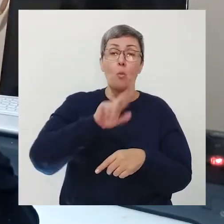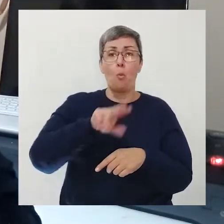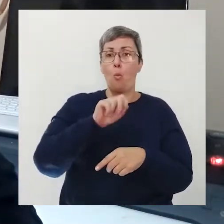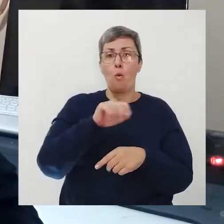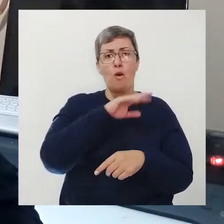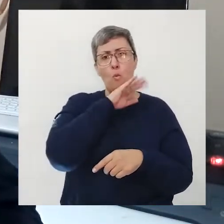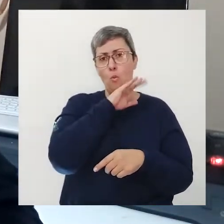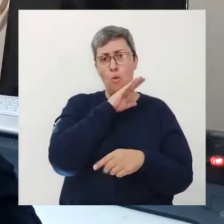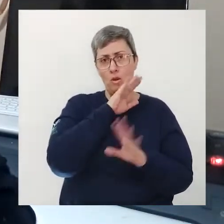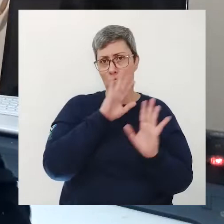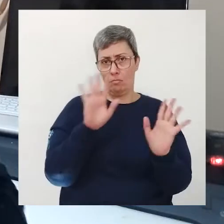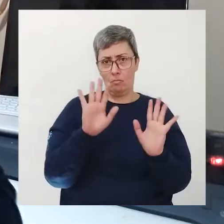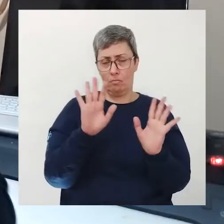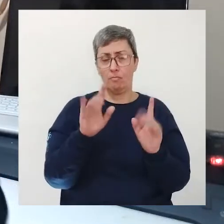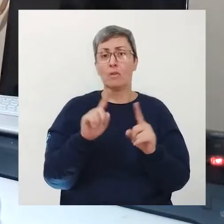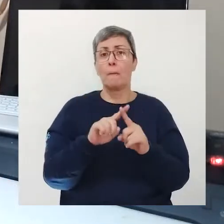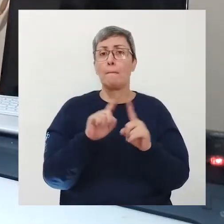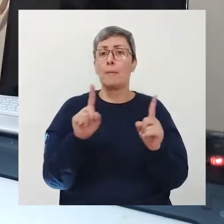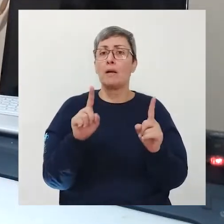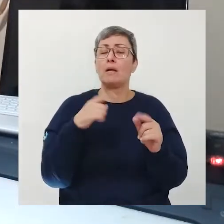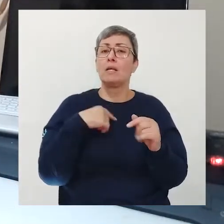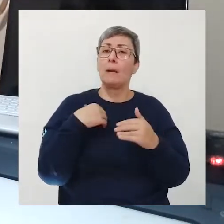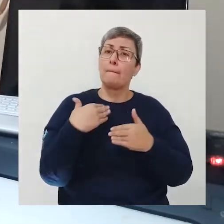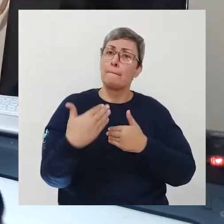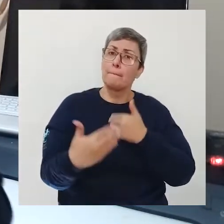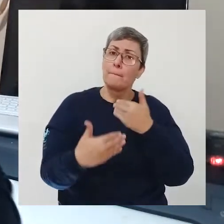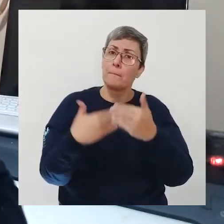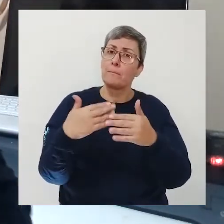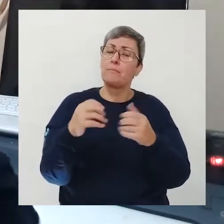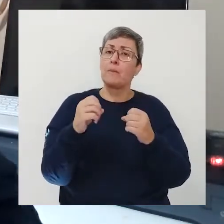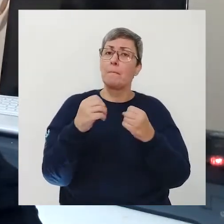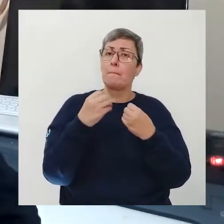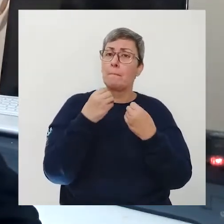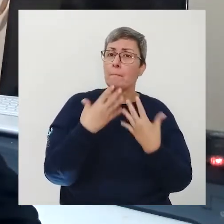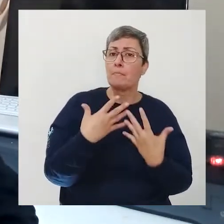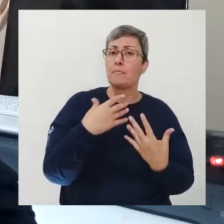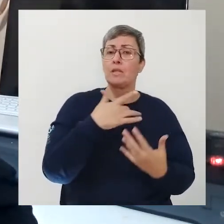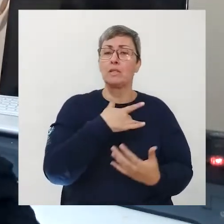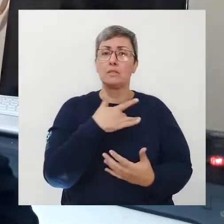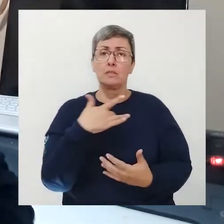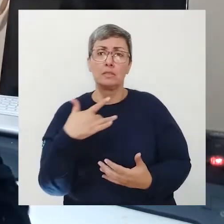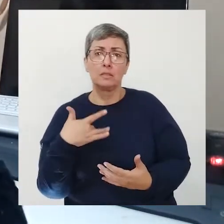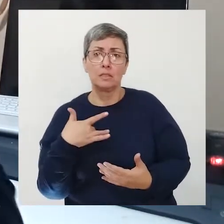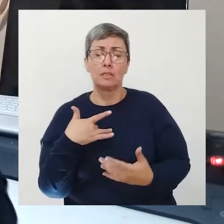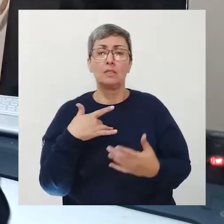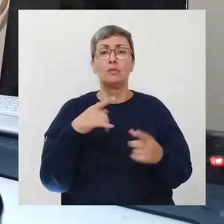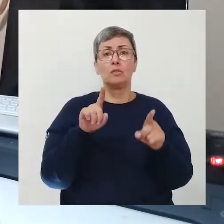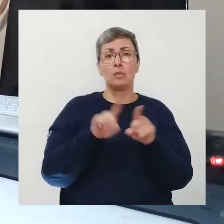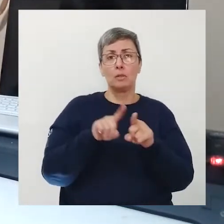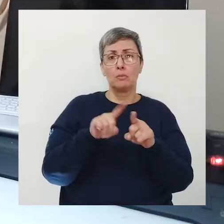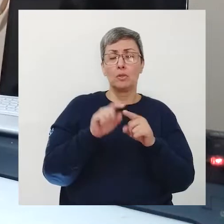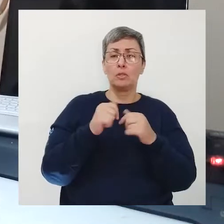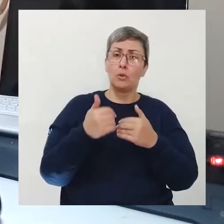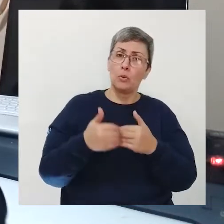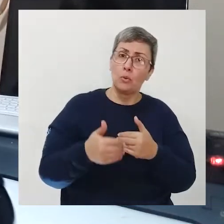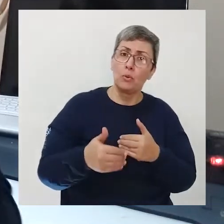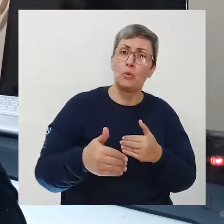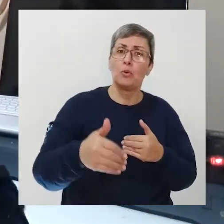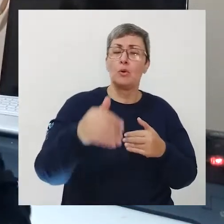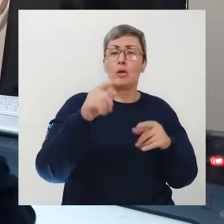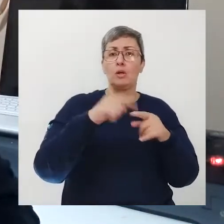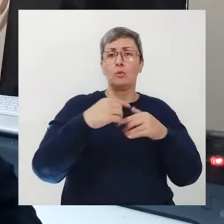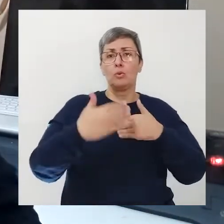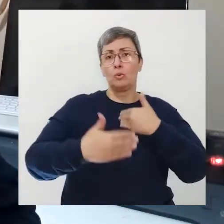é ruim Para que esse processo seja mais saudável e para que passemos aí